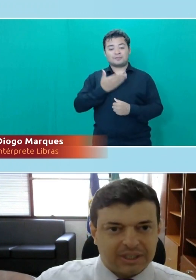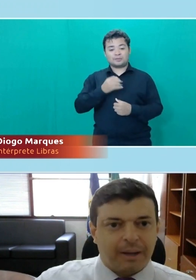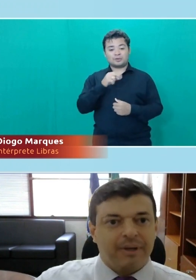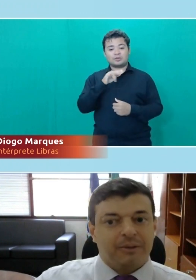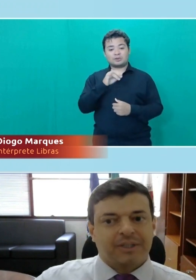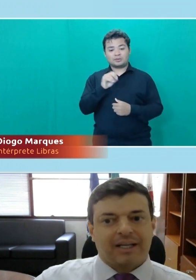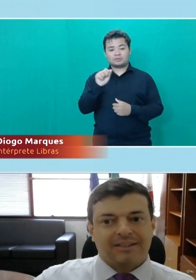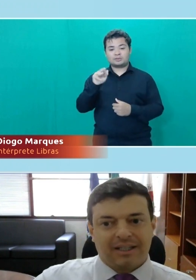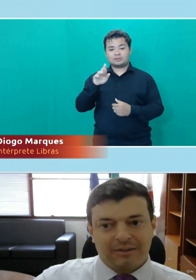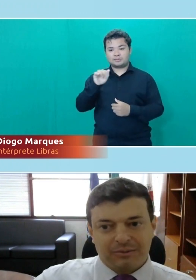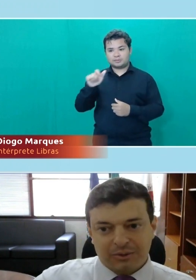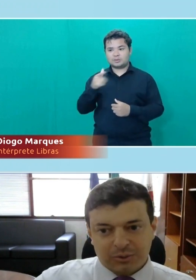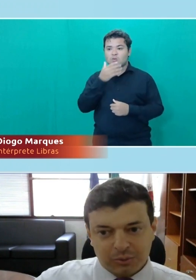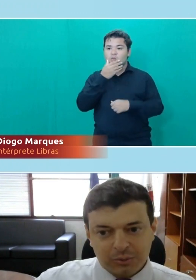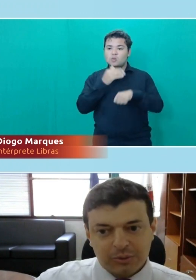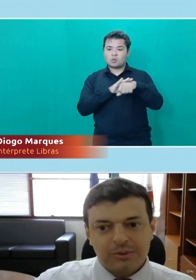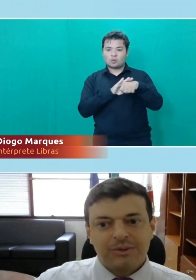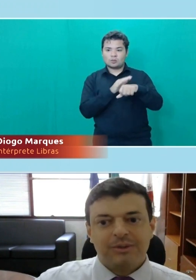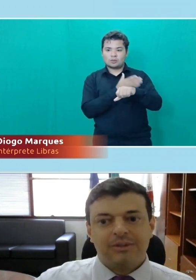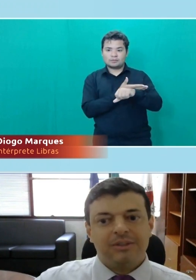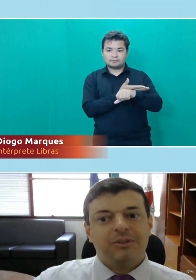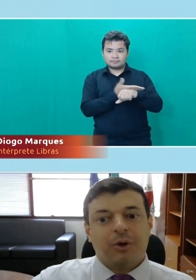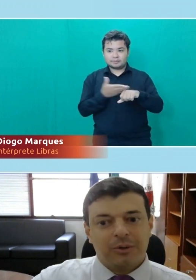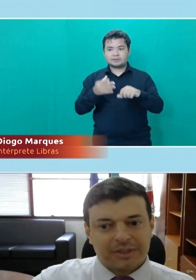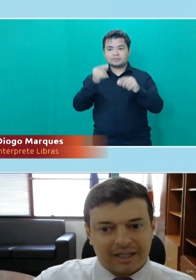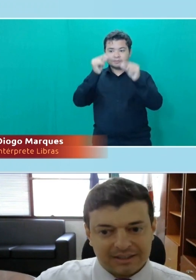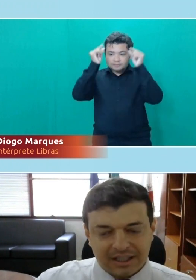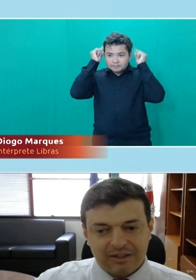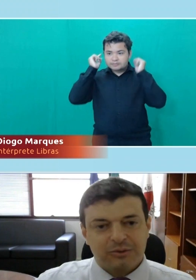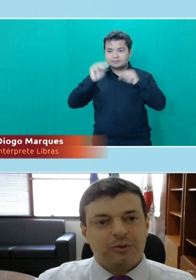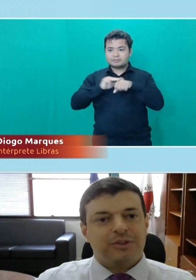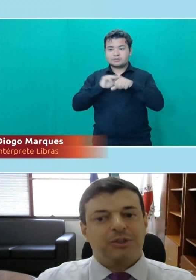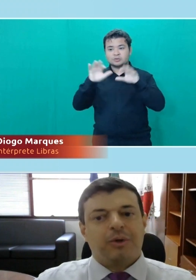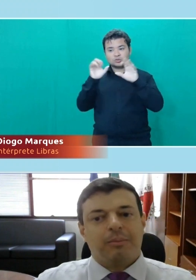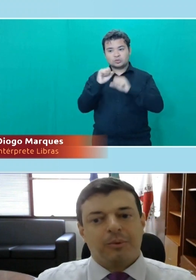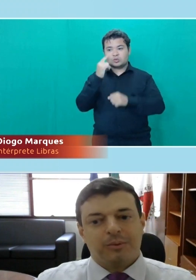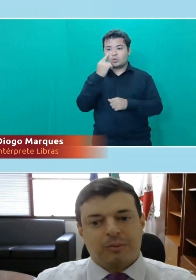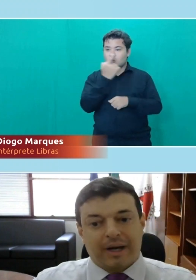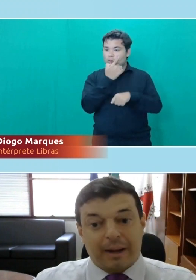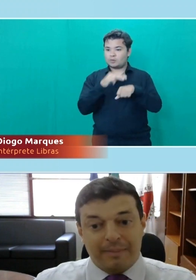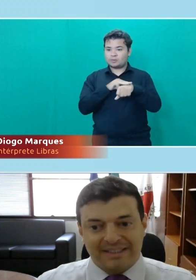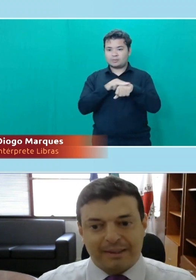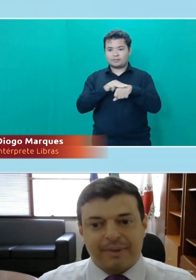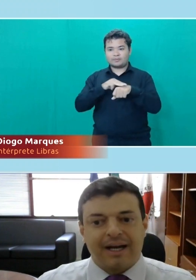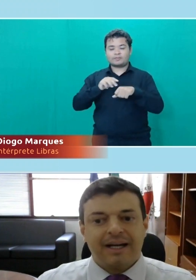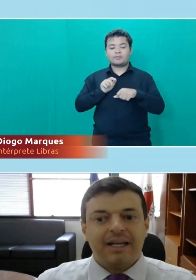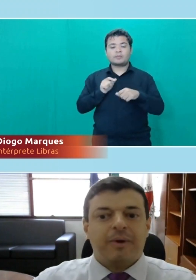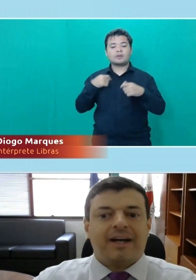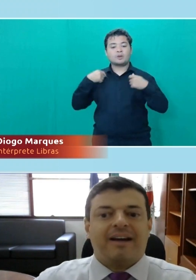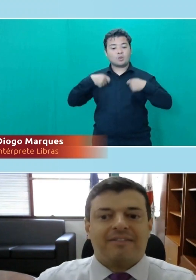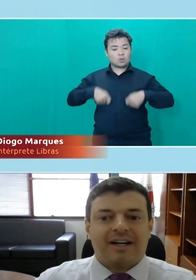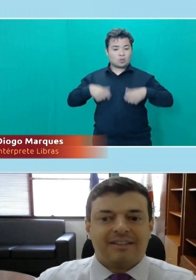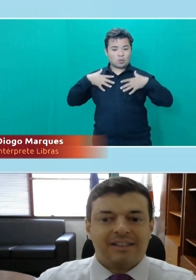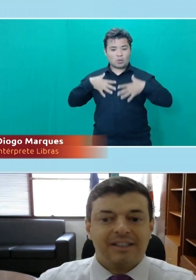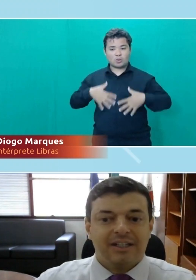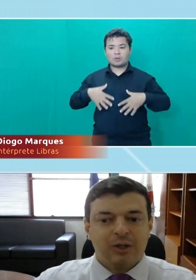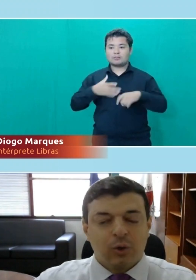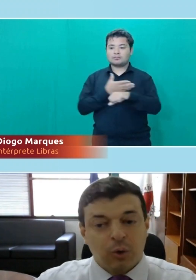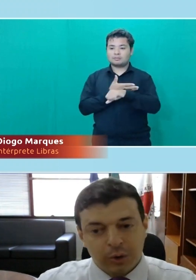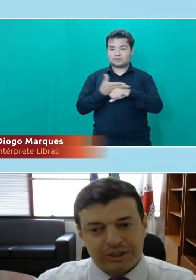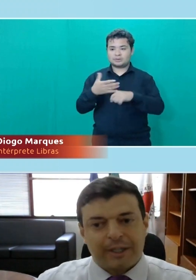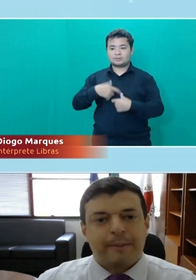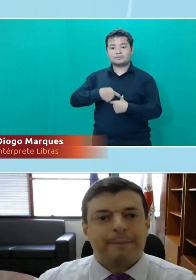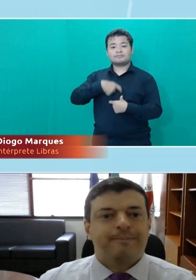branco, de cabelos castanhos escuros e de olhos castanhos. Estou vestido com a camisa branca e com a gravata